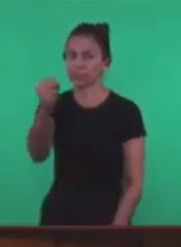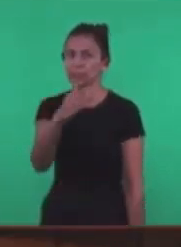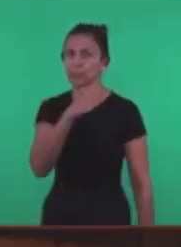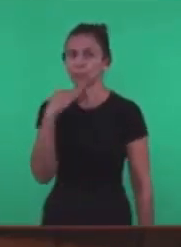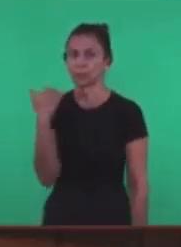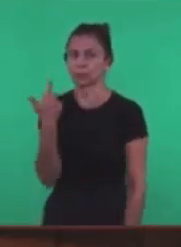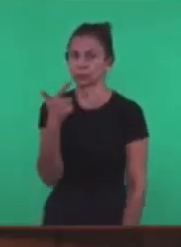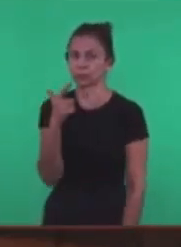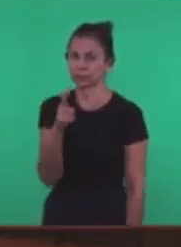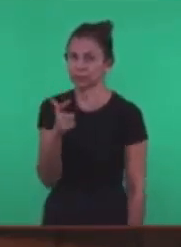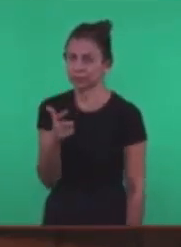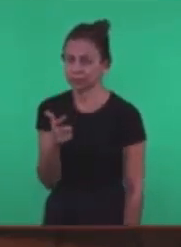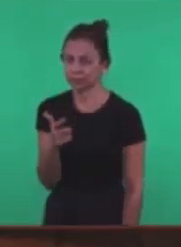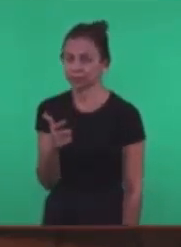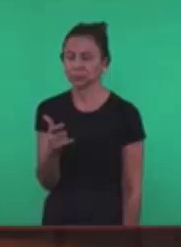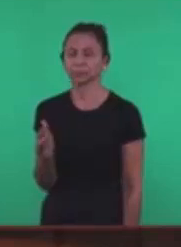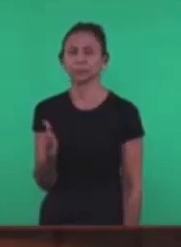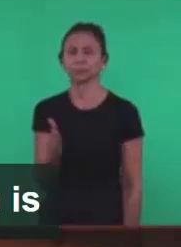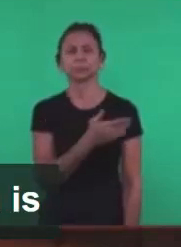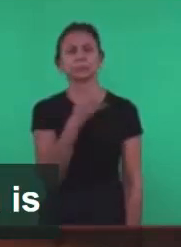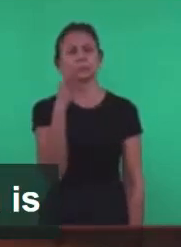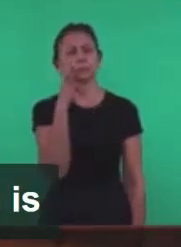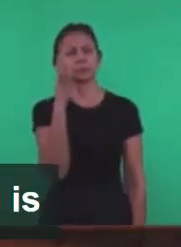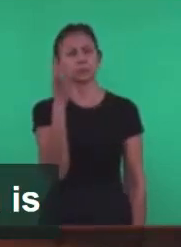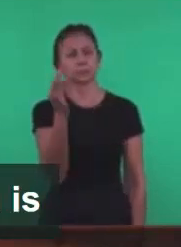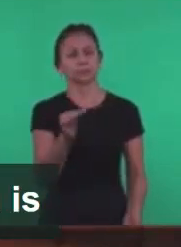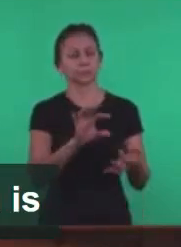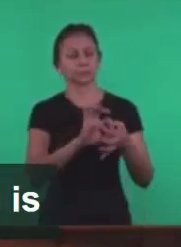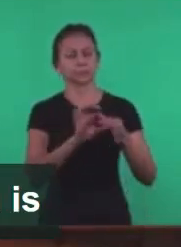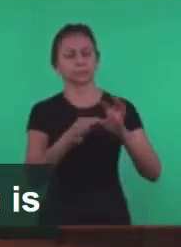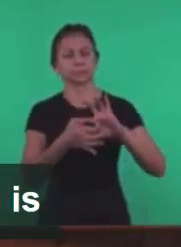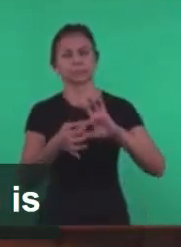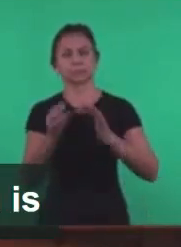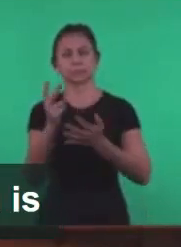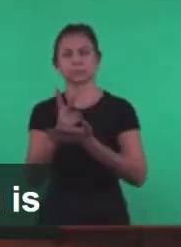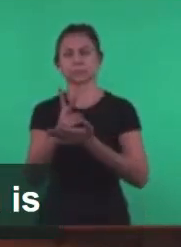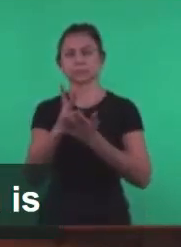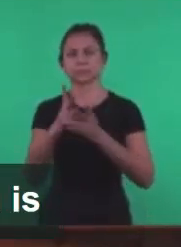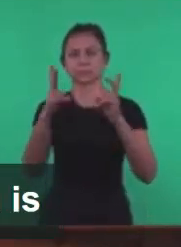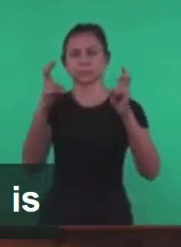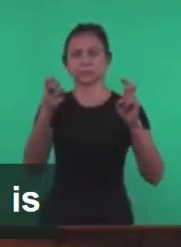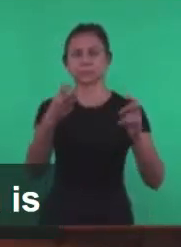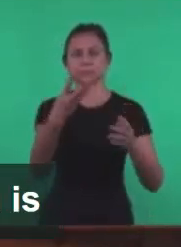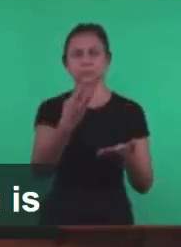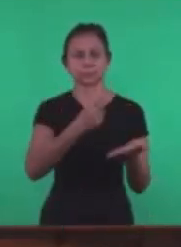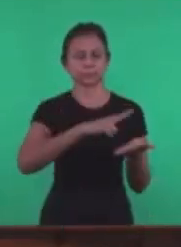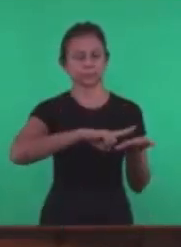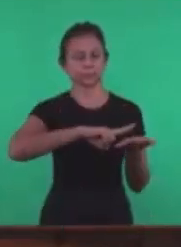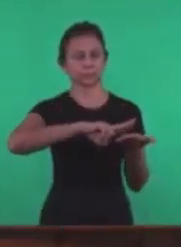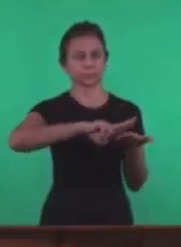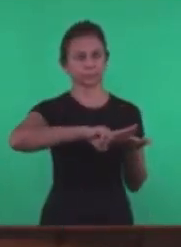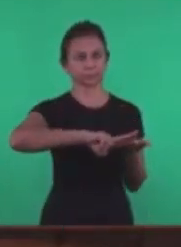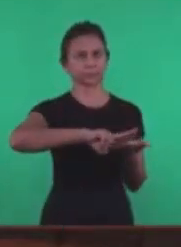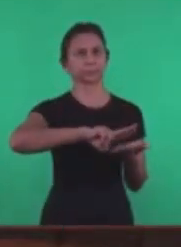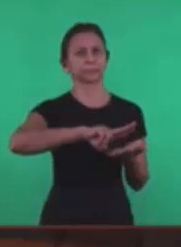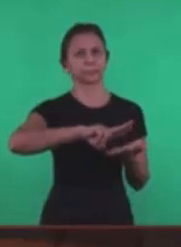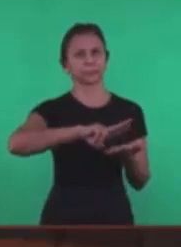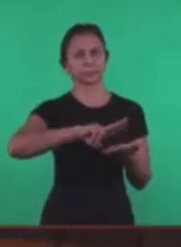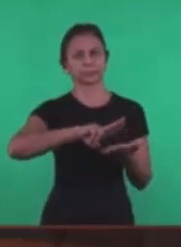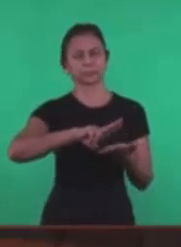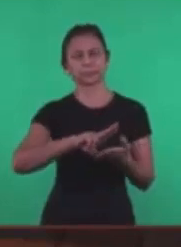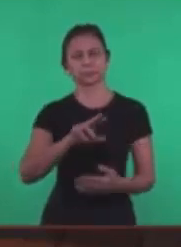Muito bem Vamos ver agora O contexto Da mesma expressão Na terceira carta Que é a carta A